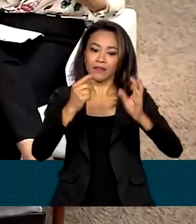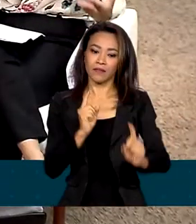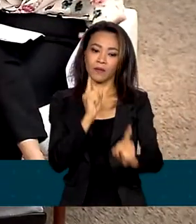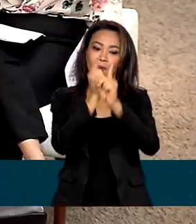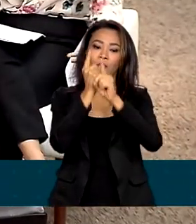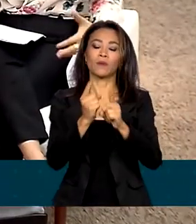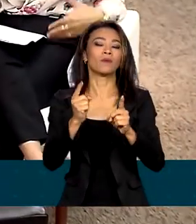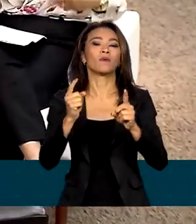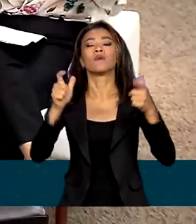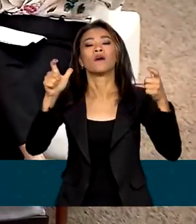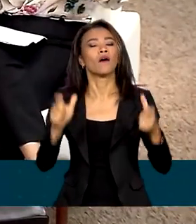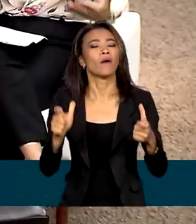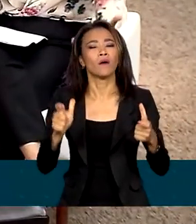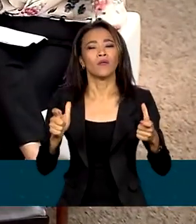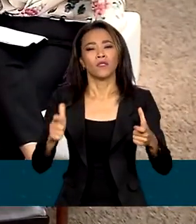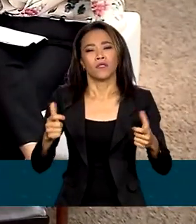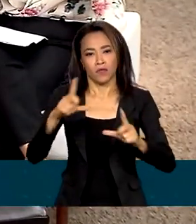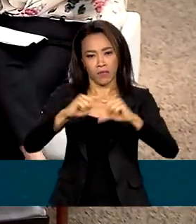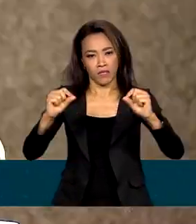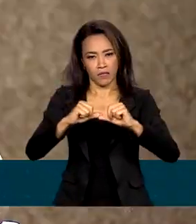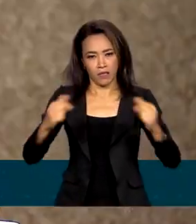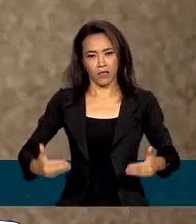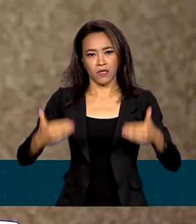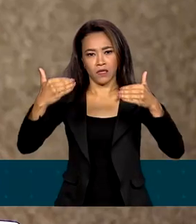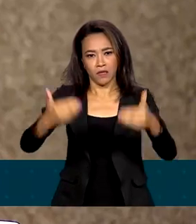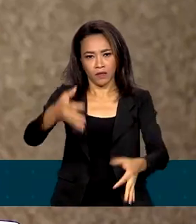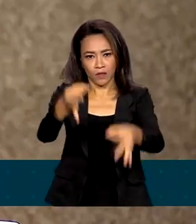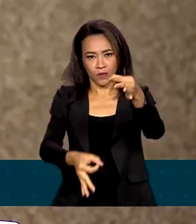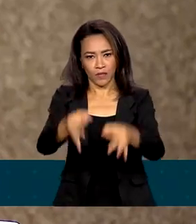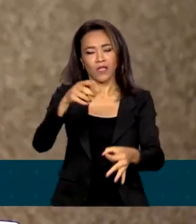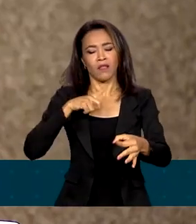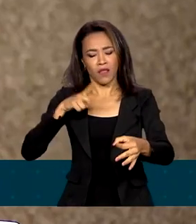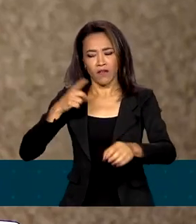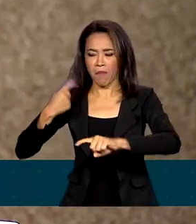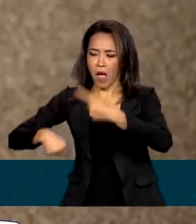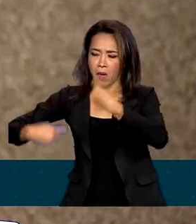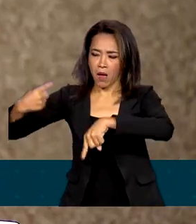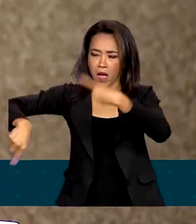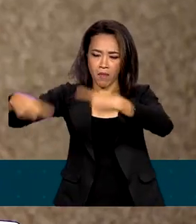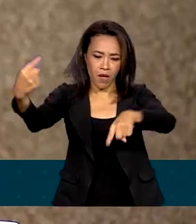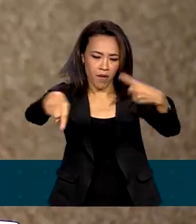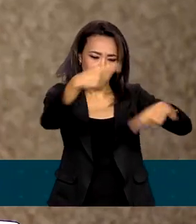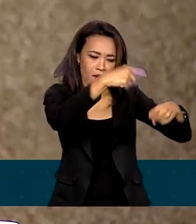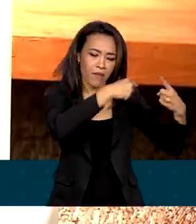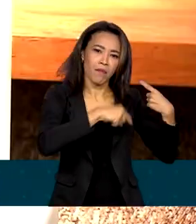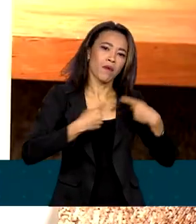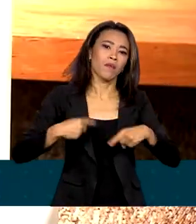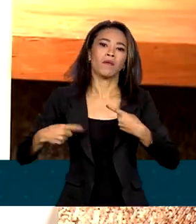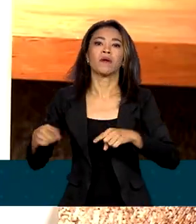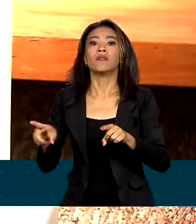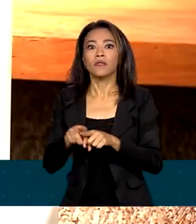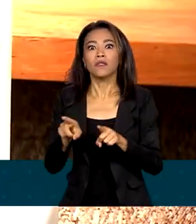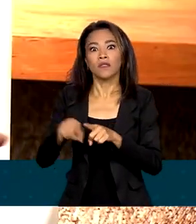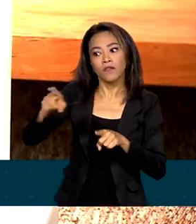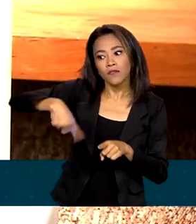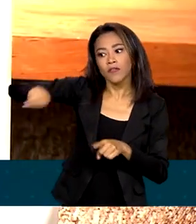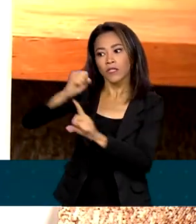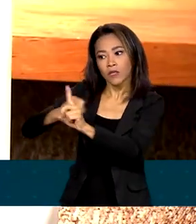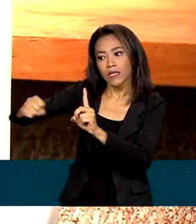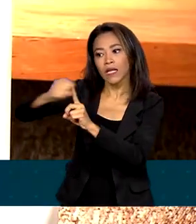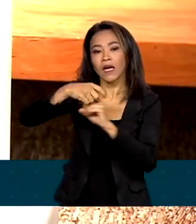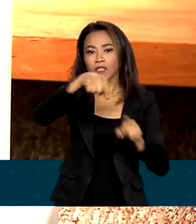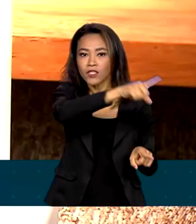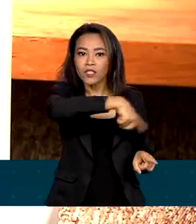da Justiça, em Brasília. Numa roda de conversas, houve debates entre representantes do poder público e da sociedade civil